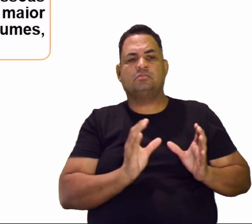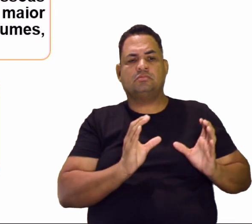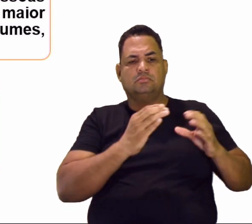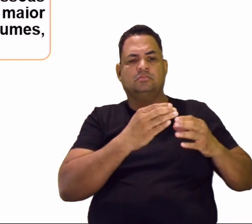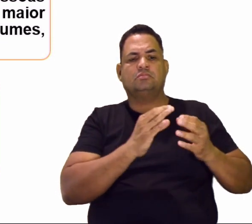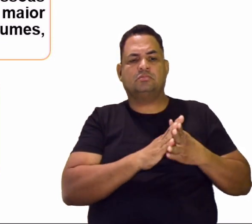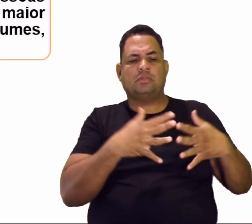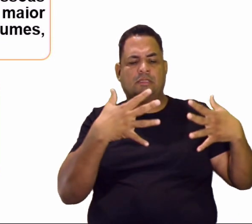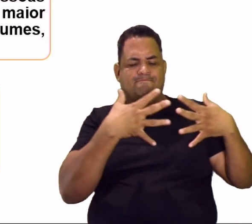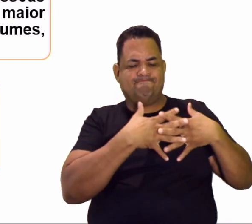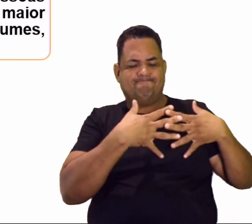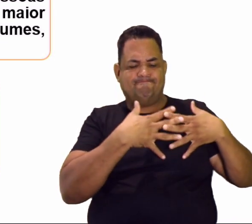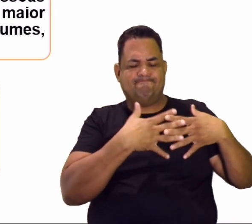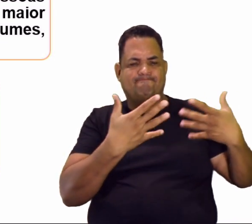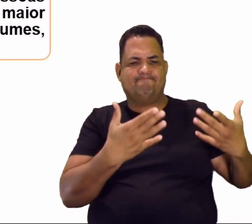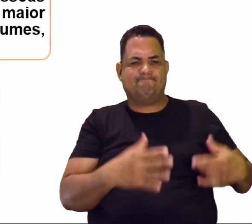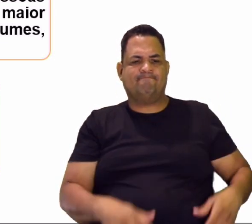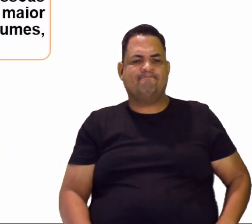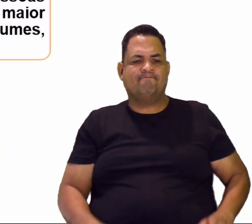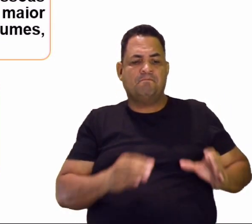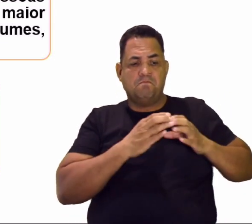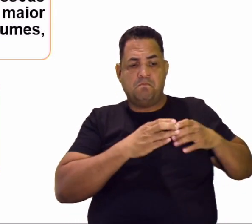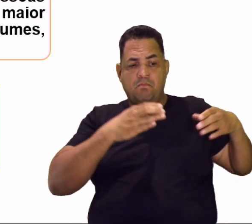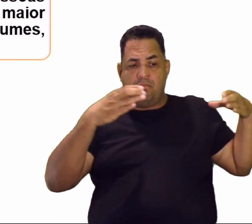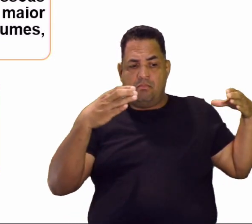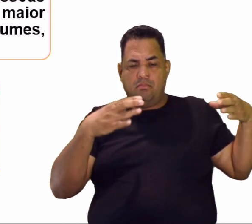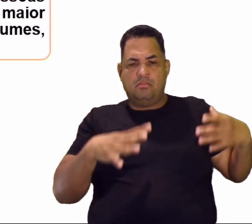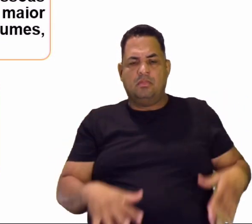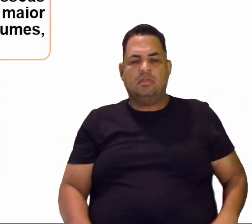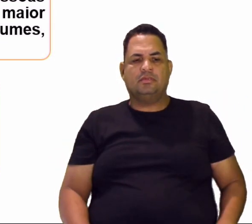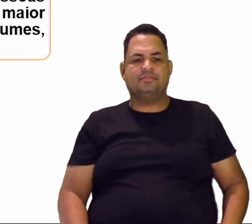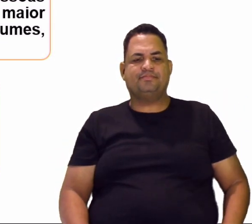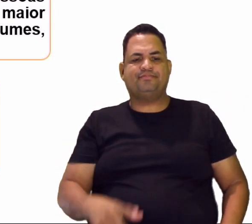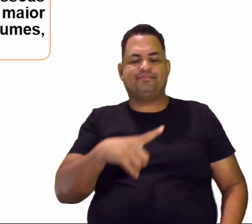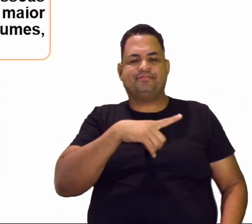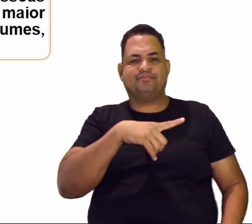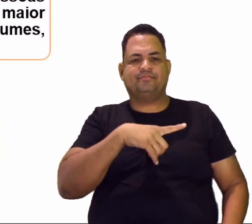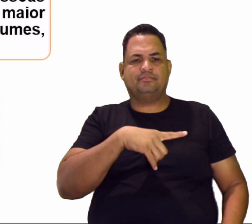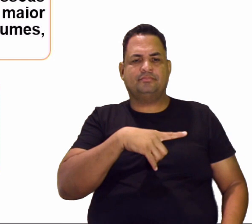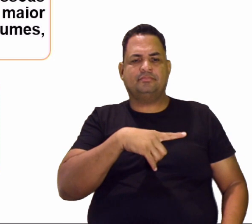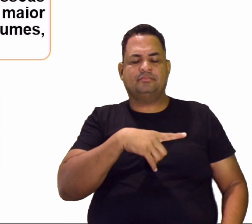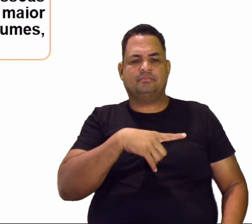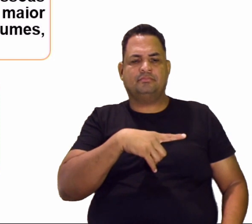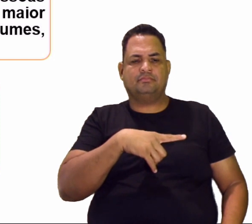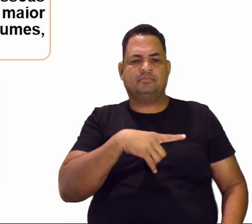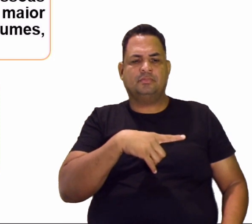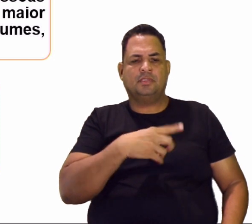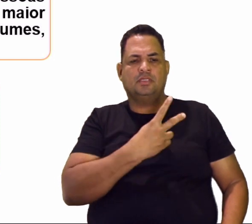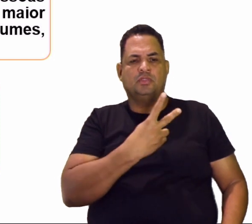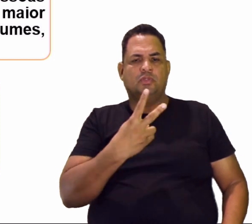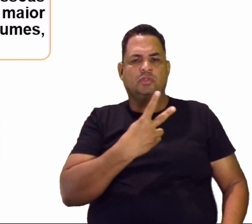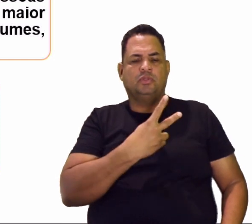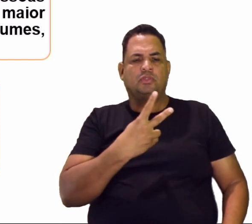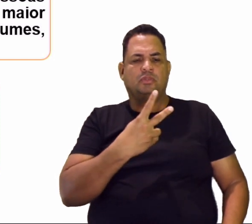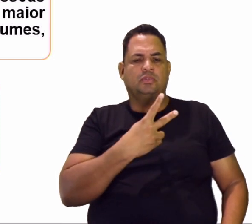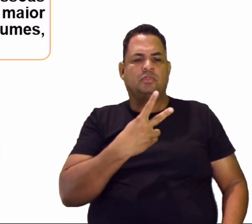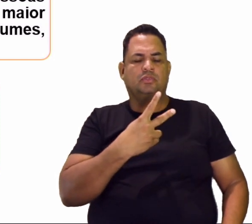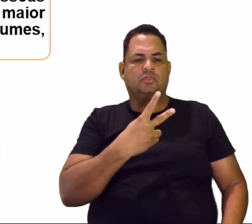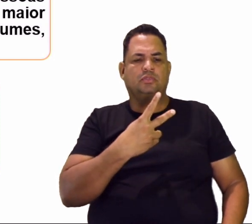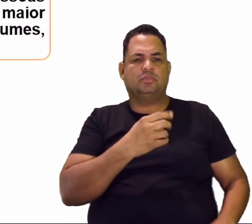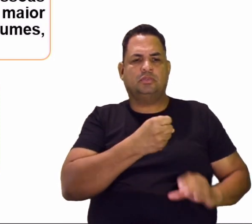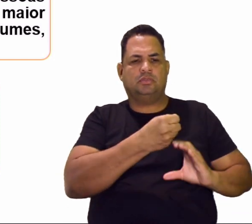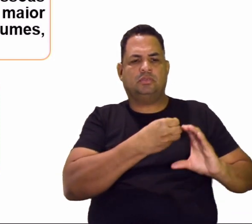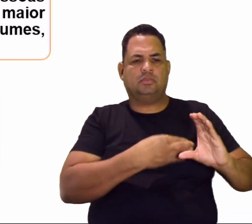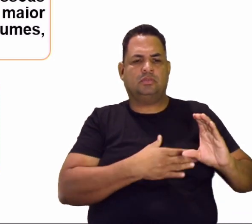conjunto complexo, né? Grandioso. Então, existe, essas são as duas características da sociedade,